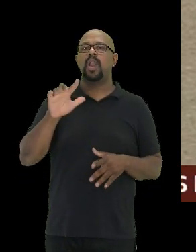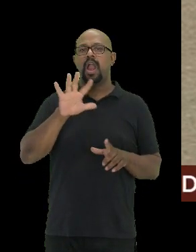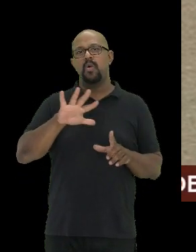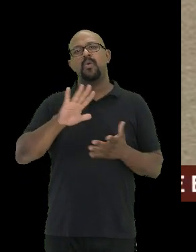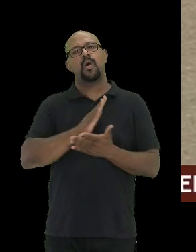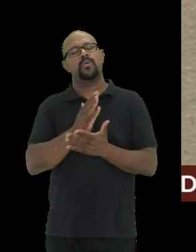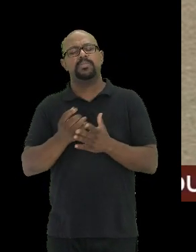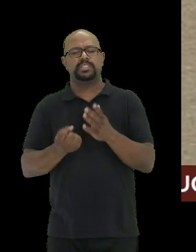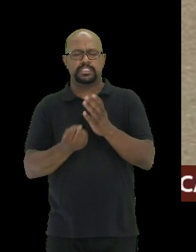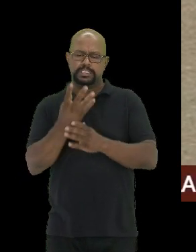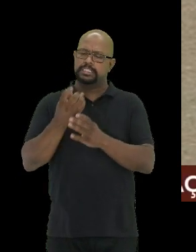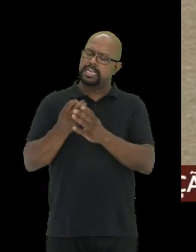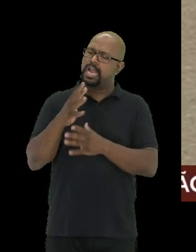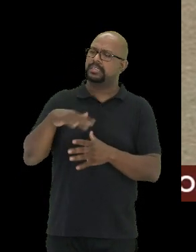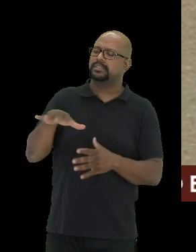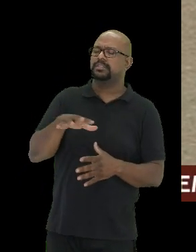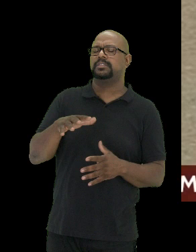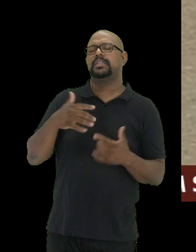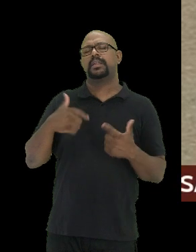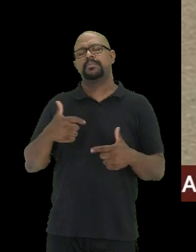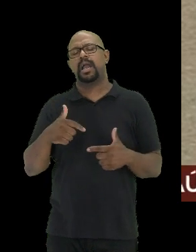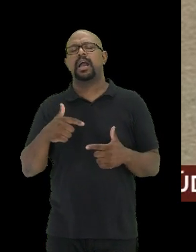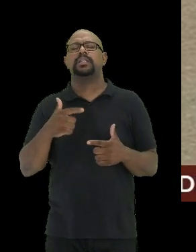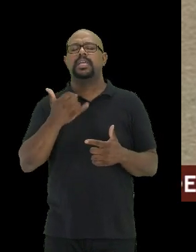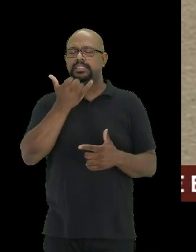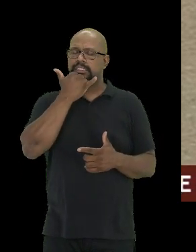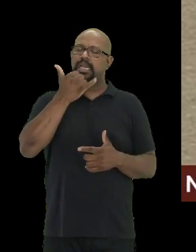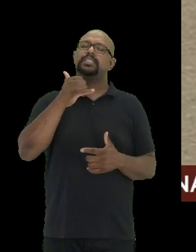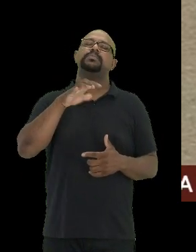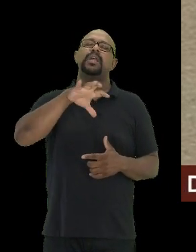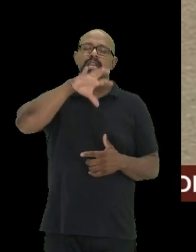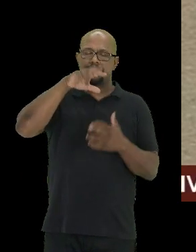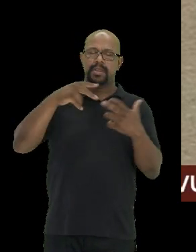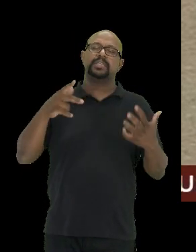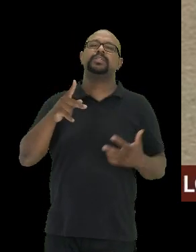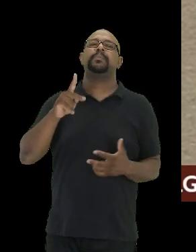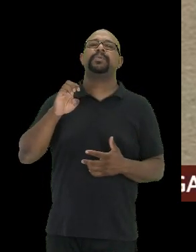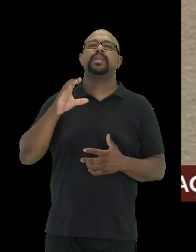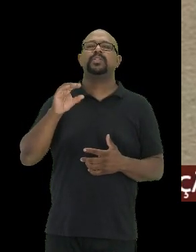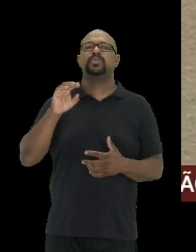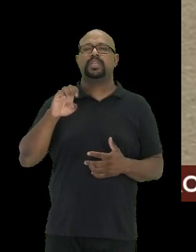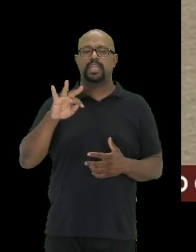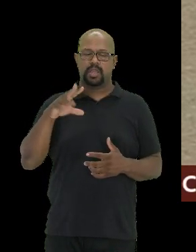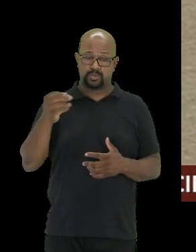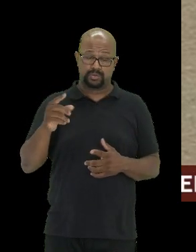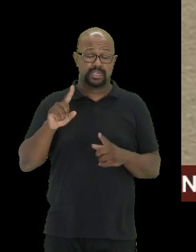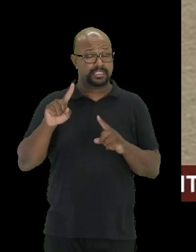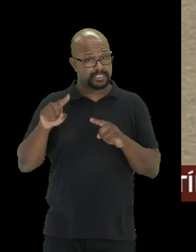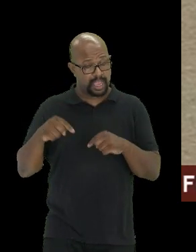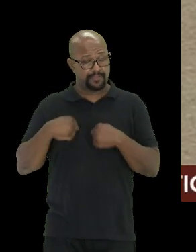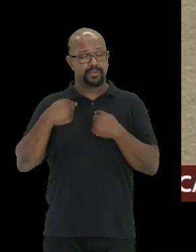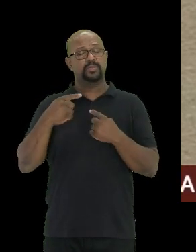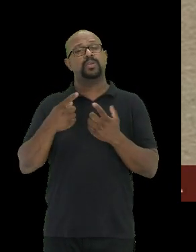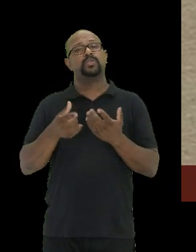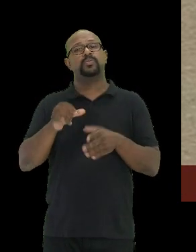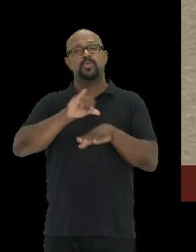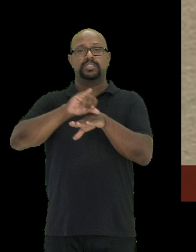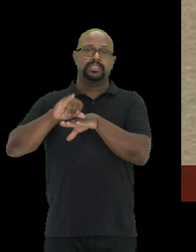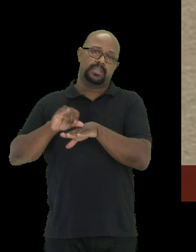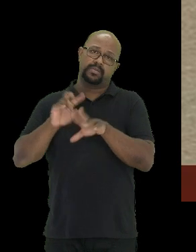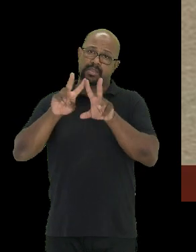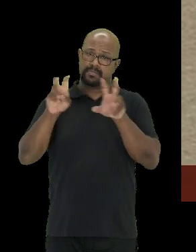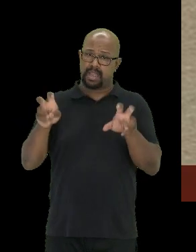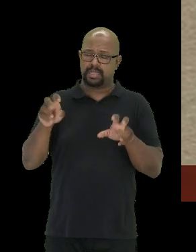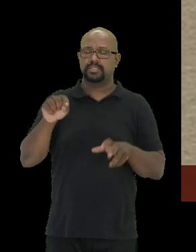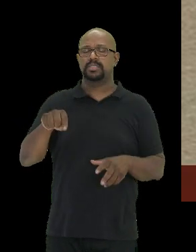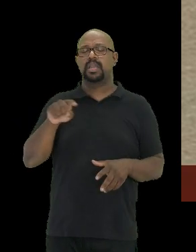criadas, infância, trabalho infantil e acidente por animais peçonhentos, desafio de uma exposição virtual temática em um museu